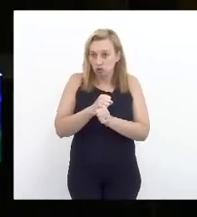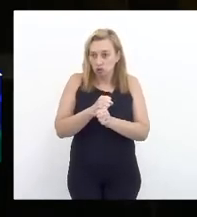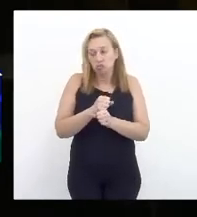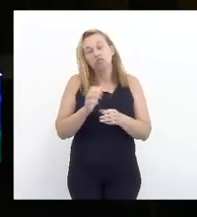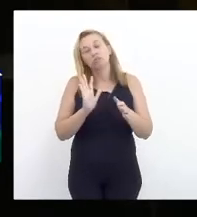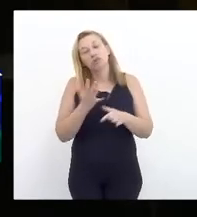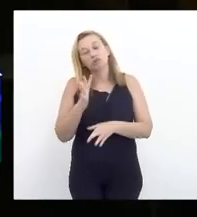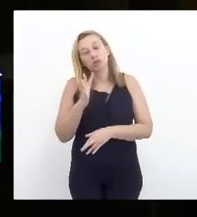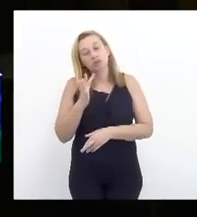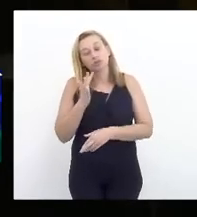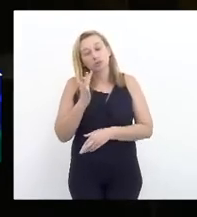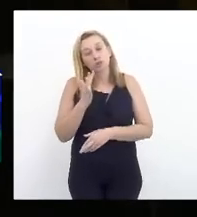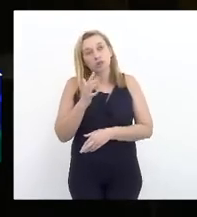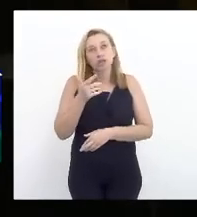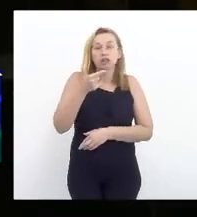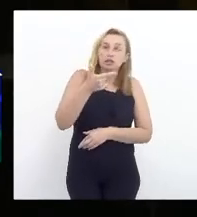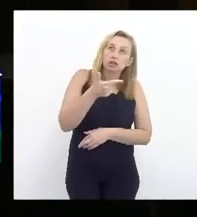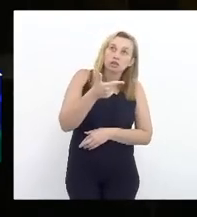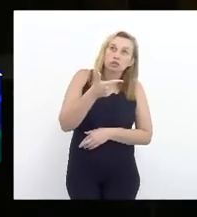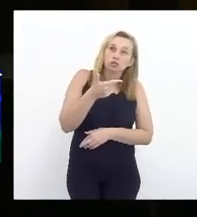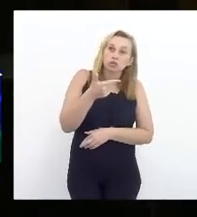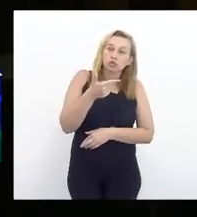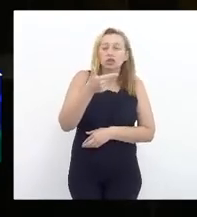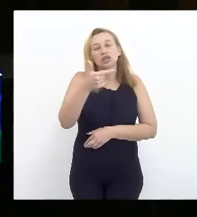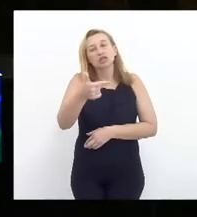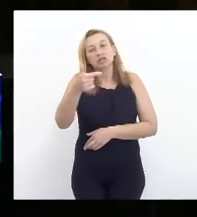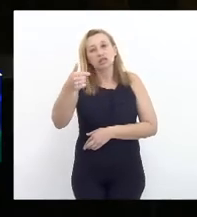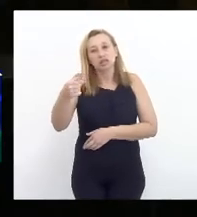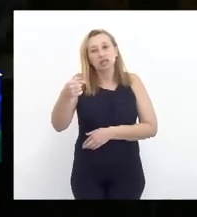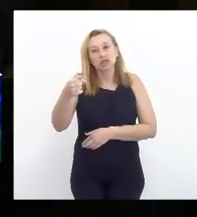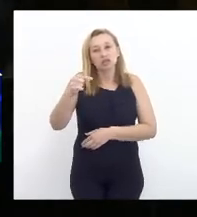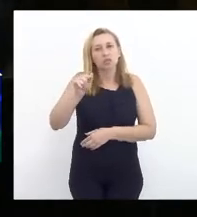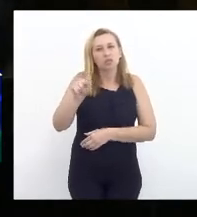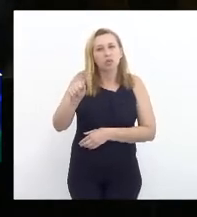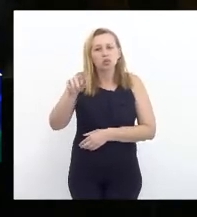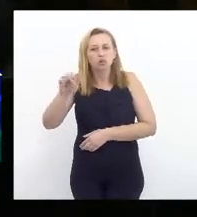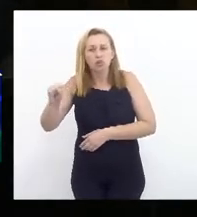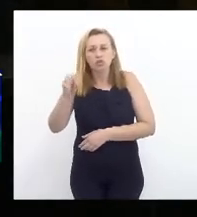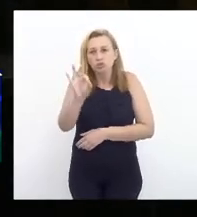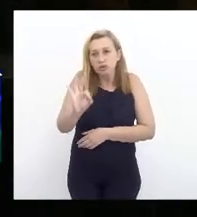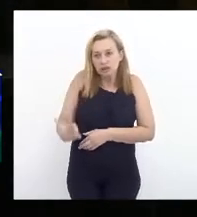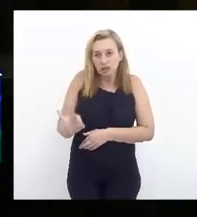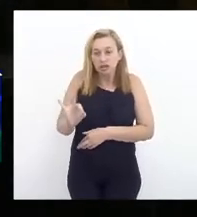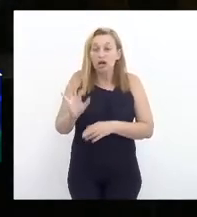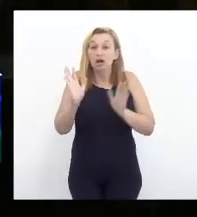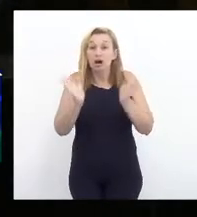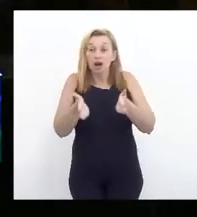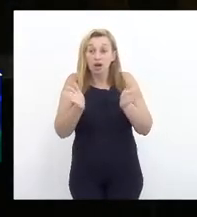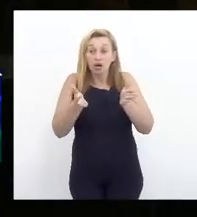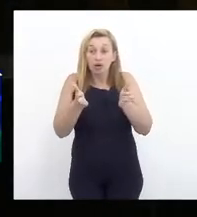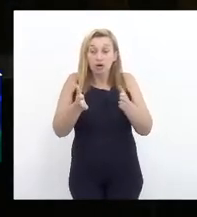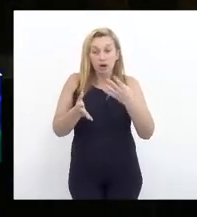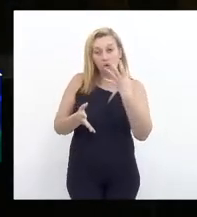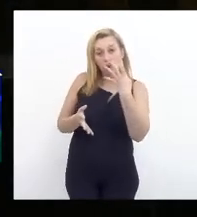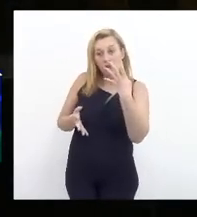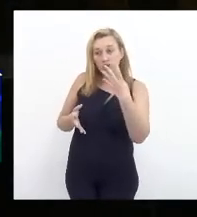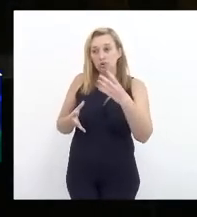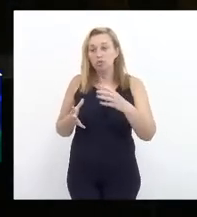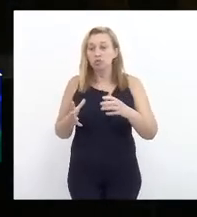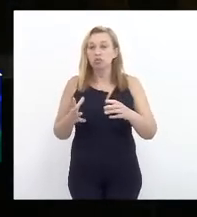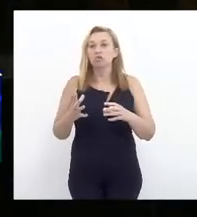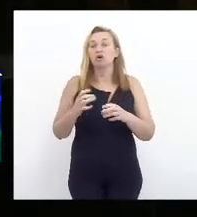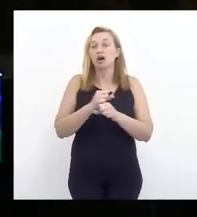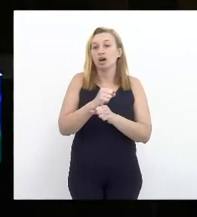aproximadamente uma correção de 17,8%. Agora está pegando quatro anos,